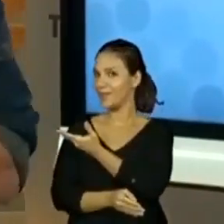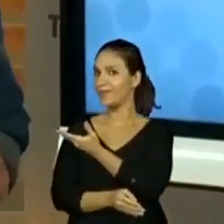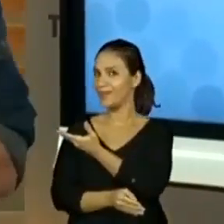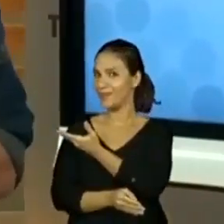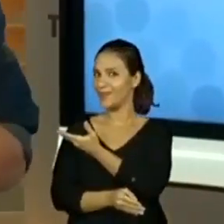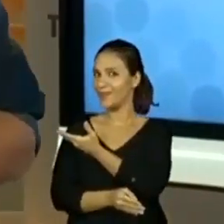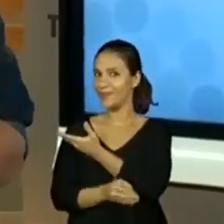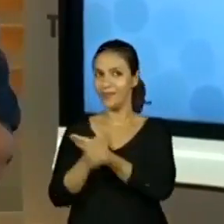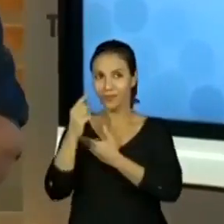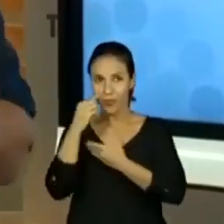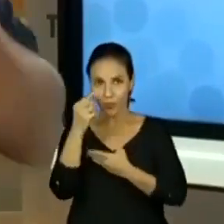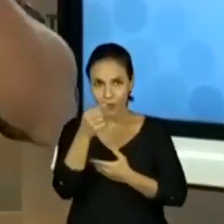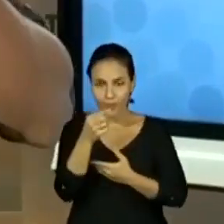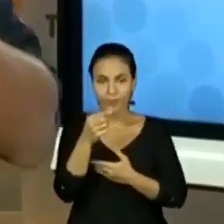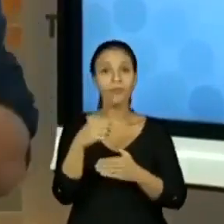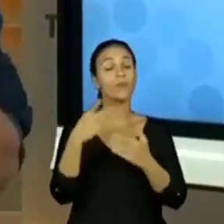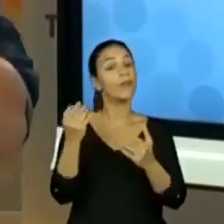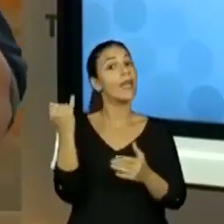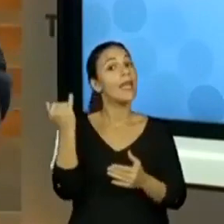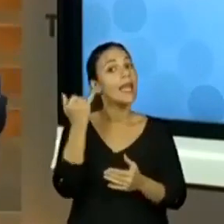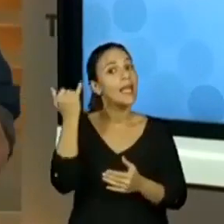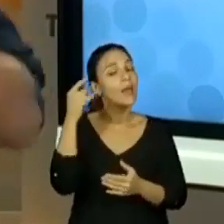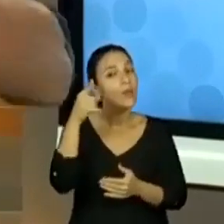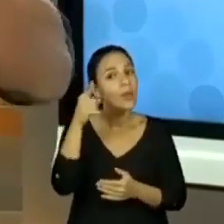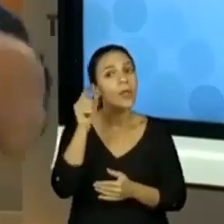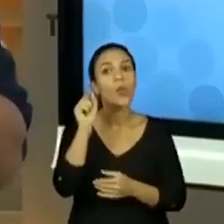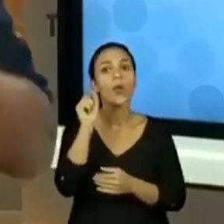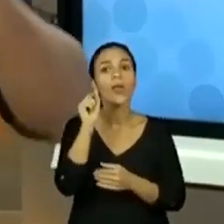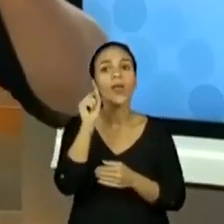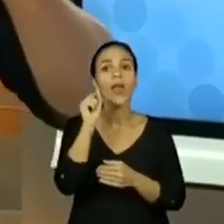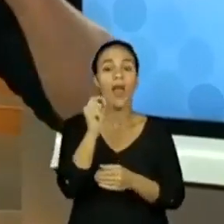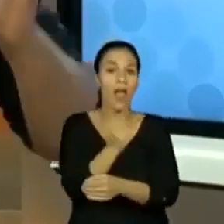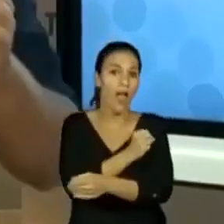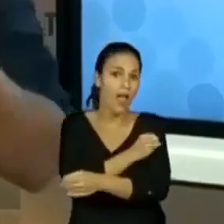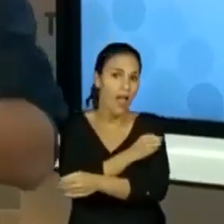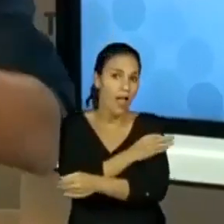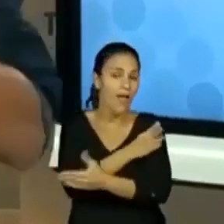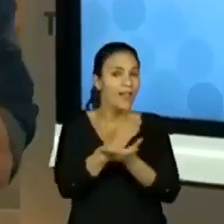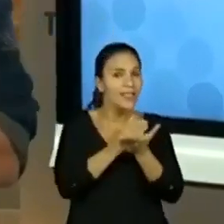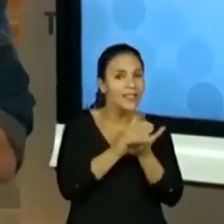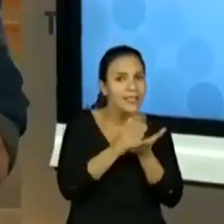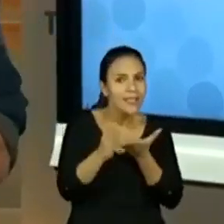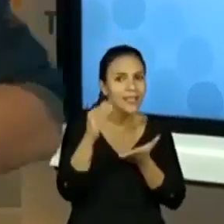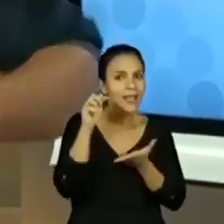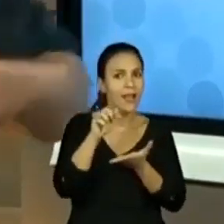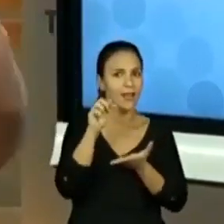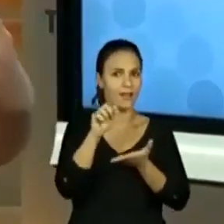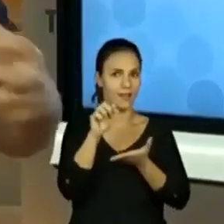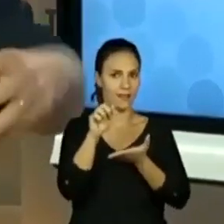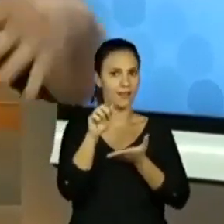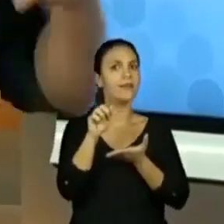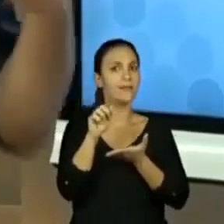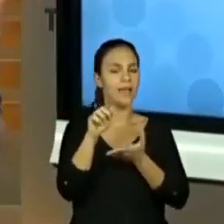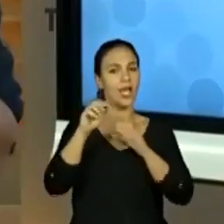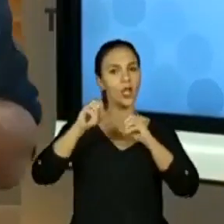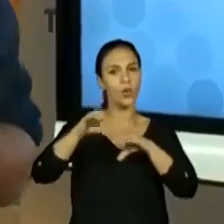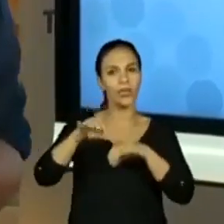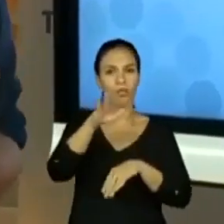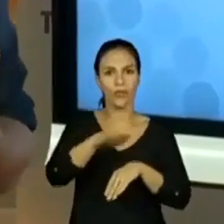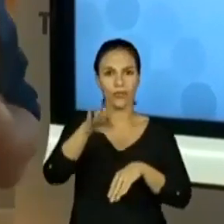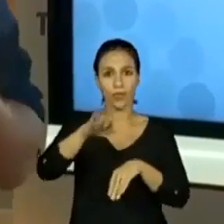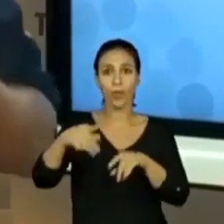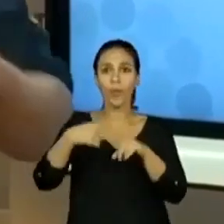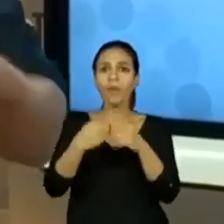e Anos Iniciais. E olha, é muito importante digitar Educação Infantil em Anos Iniciais, pois muitos